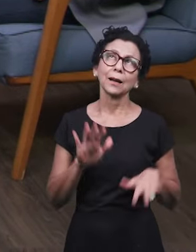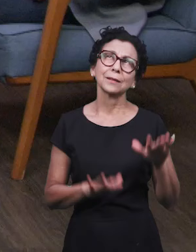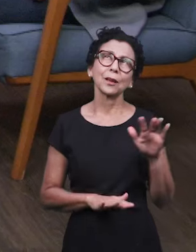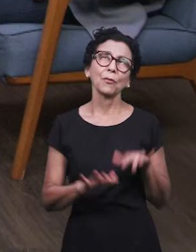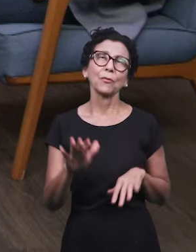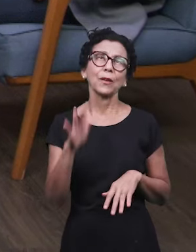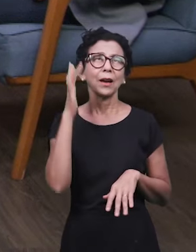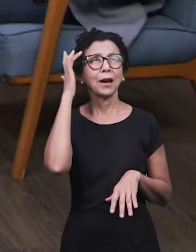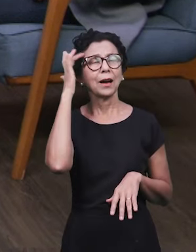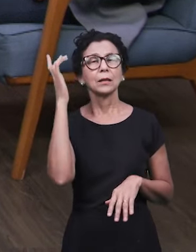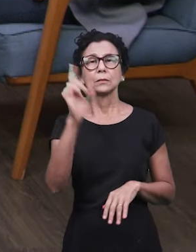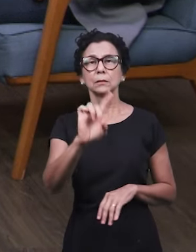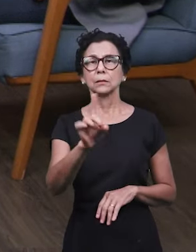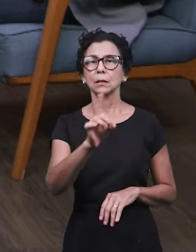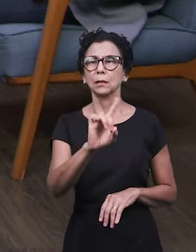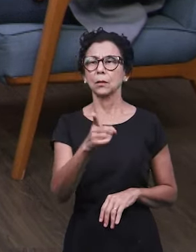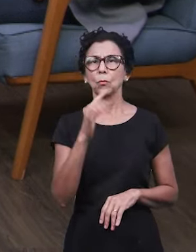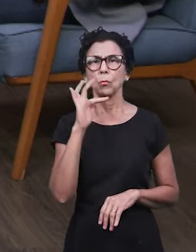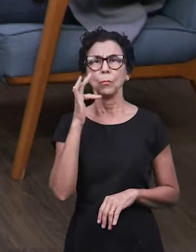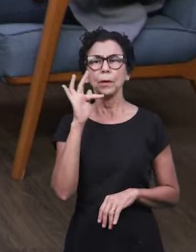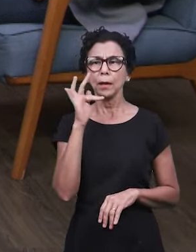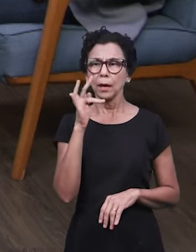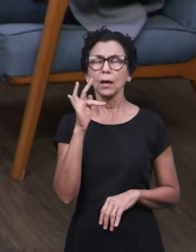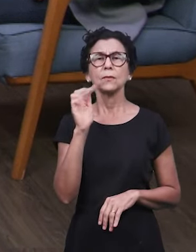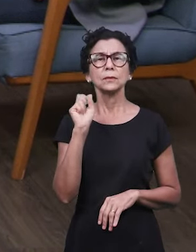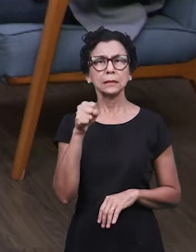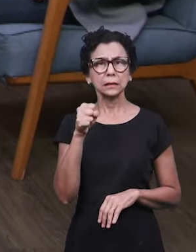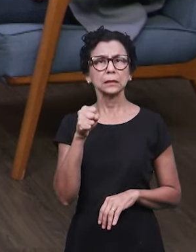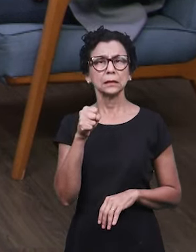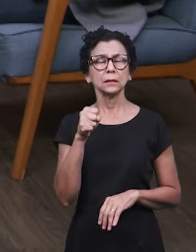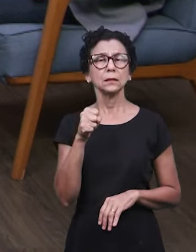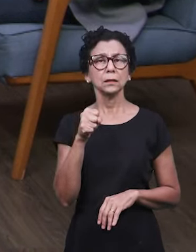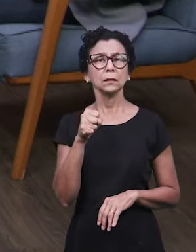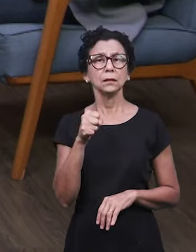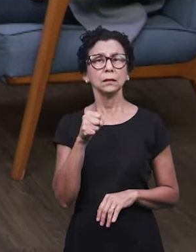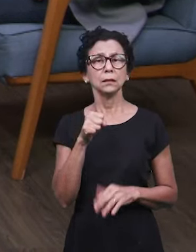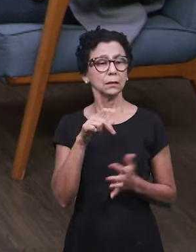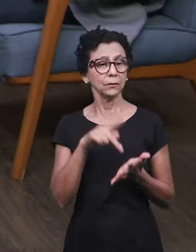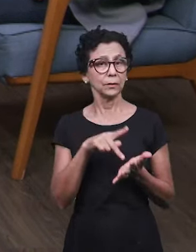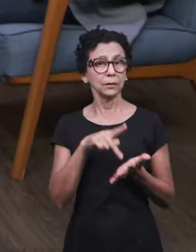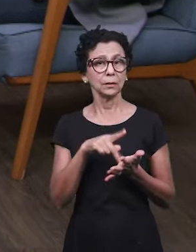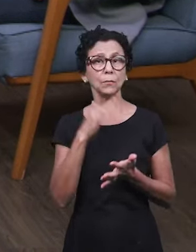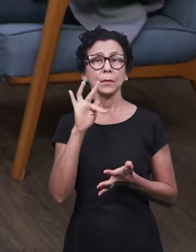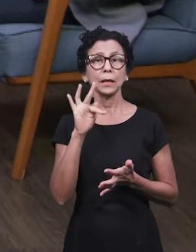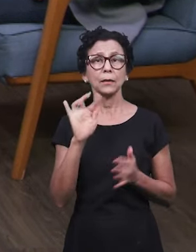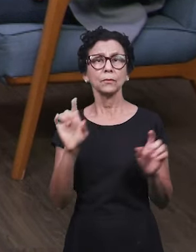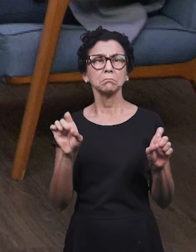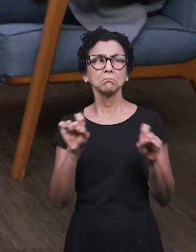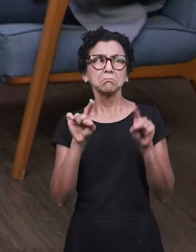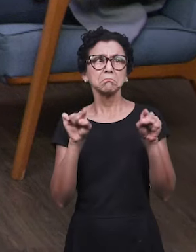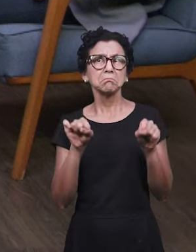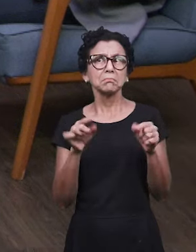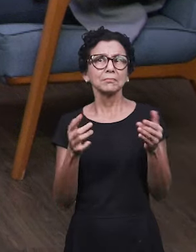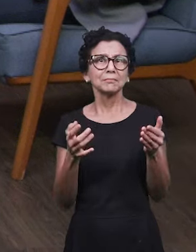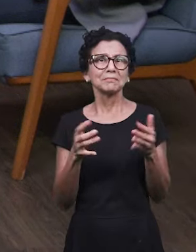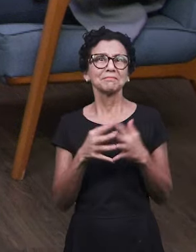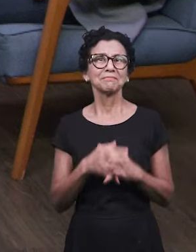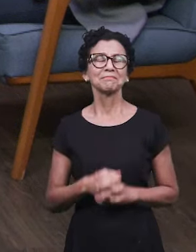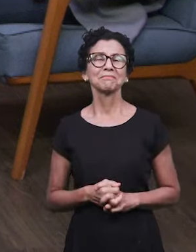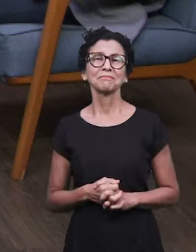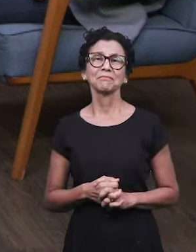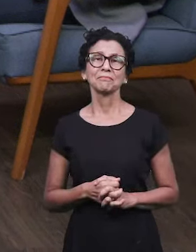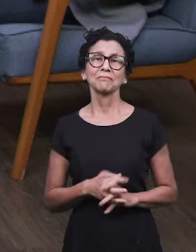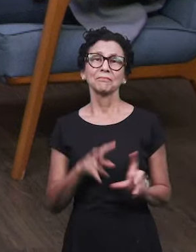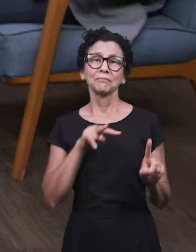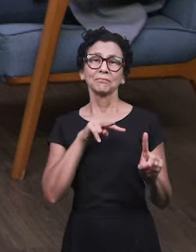Porque o breve tem tudo para nos deixar distraídos. Porque breve, quando? Mas,